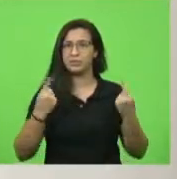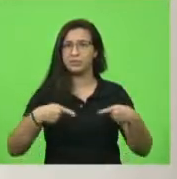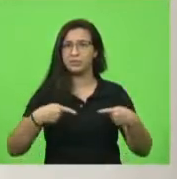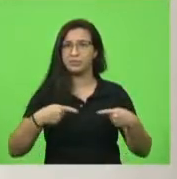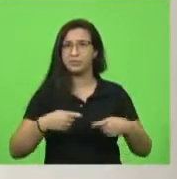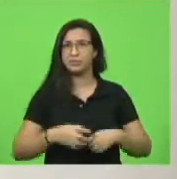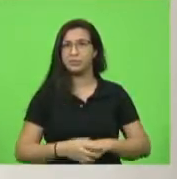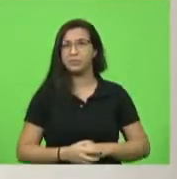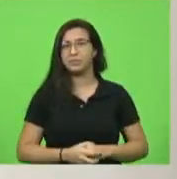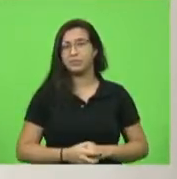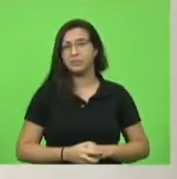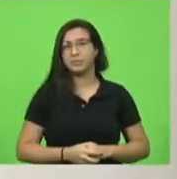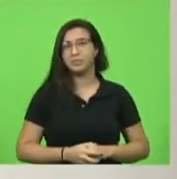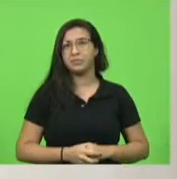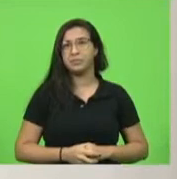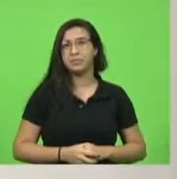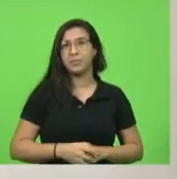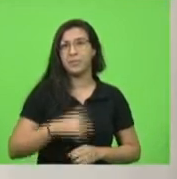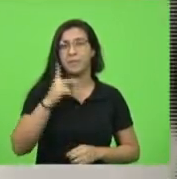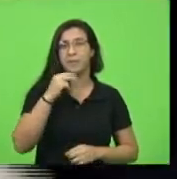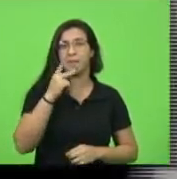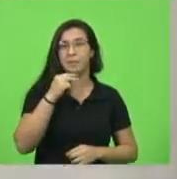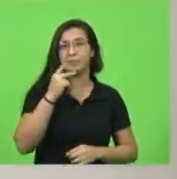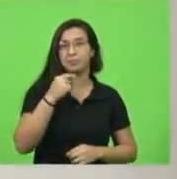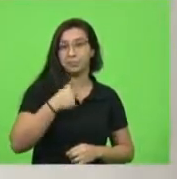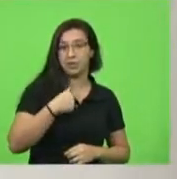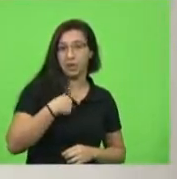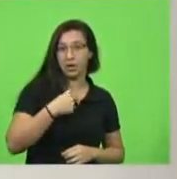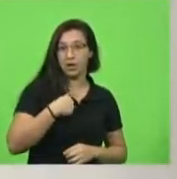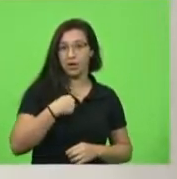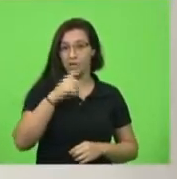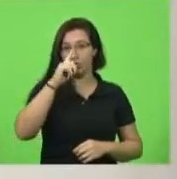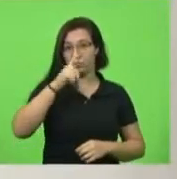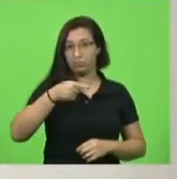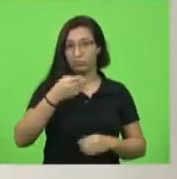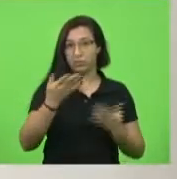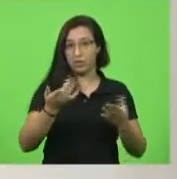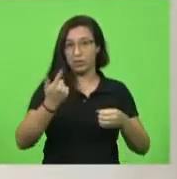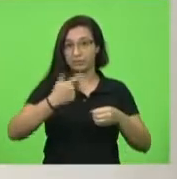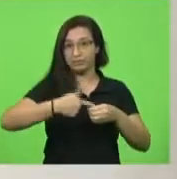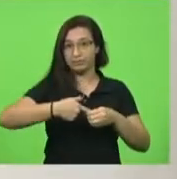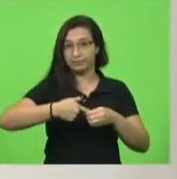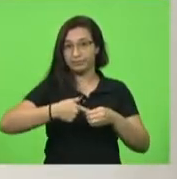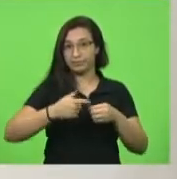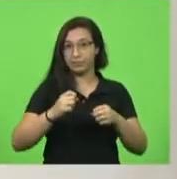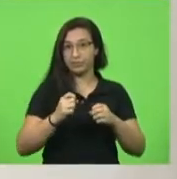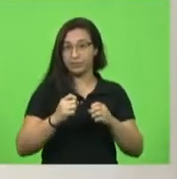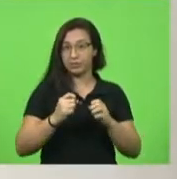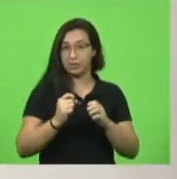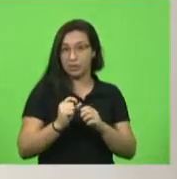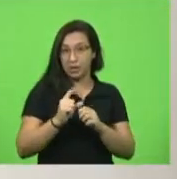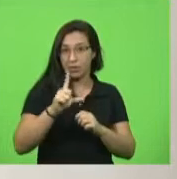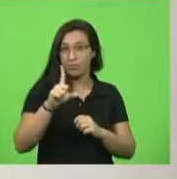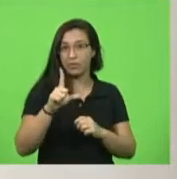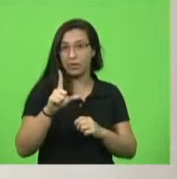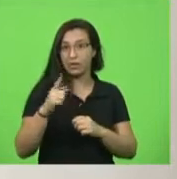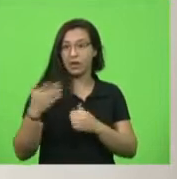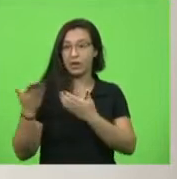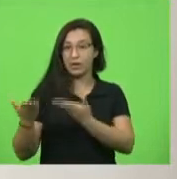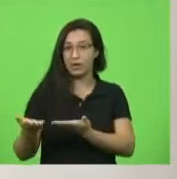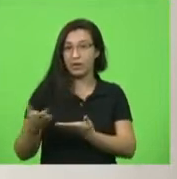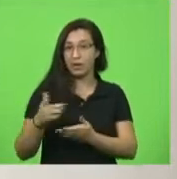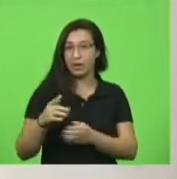Deputado Nunes, Kennedy Nunes, eu sou dono de um posto de gasolina, mas quando aumenta lá na base, lá na distribuidora, os tanques